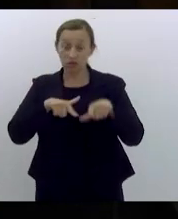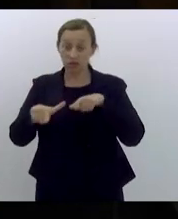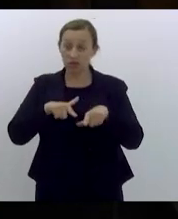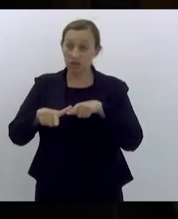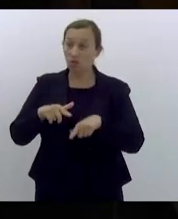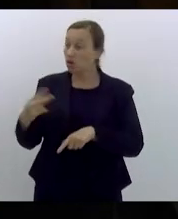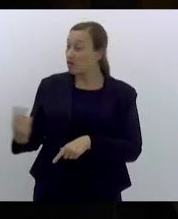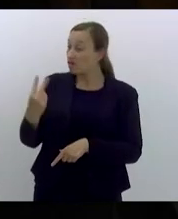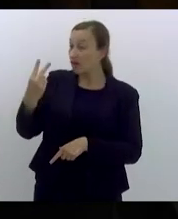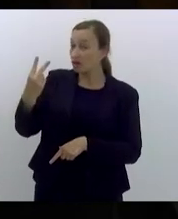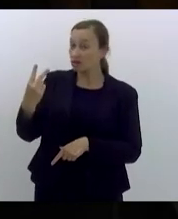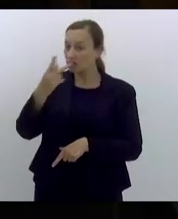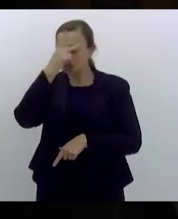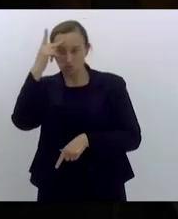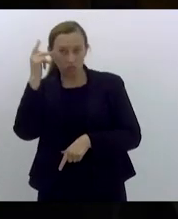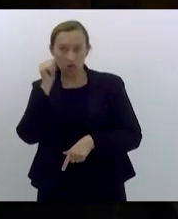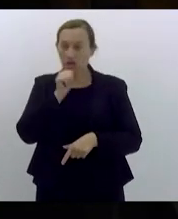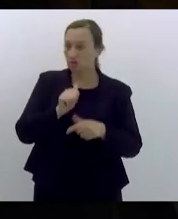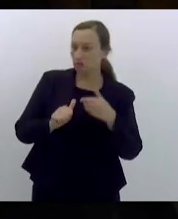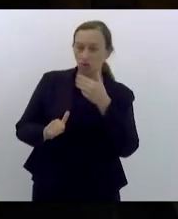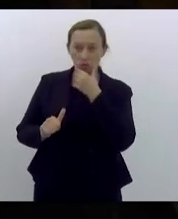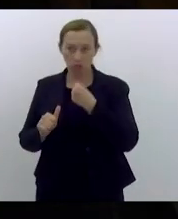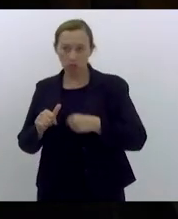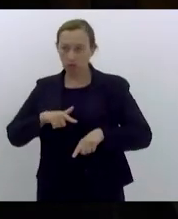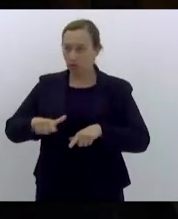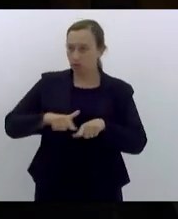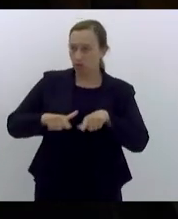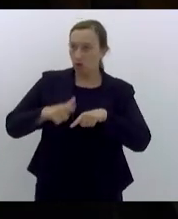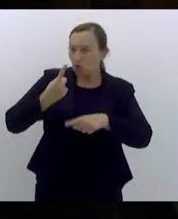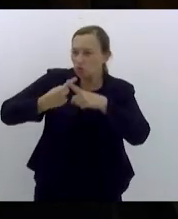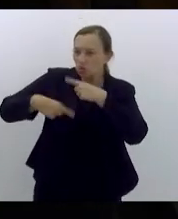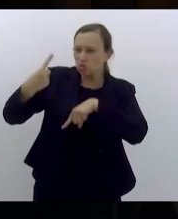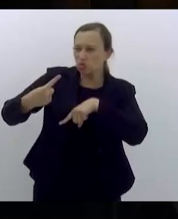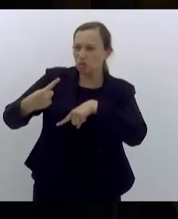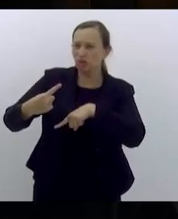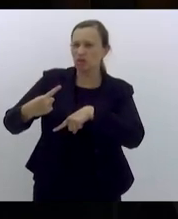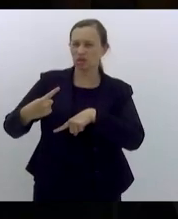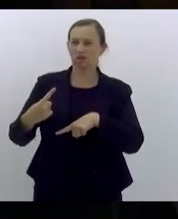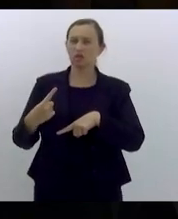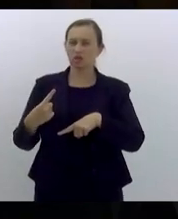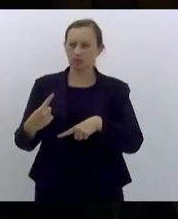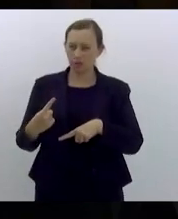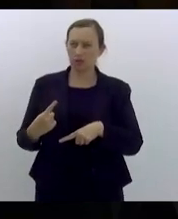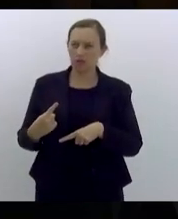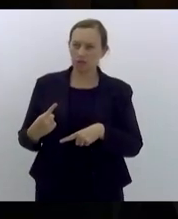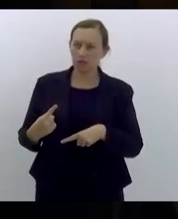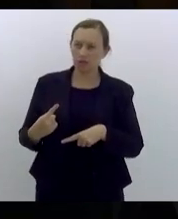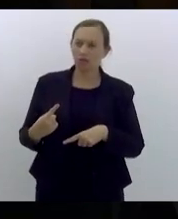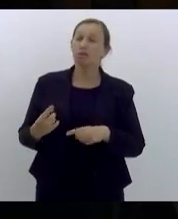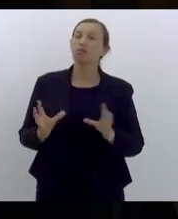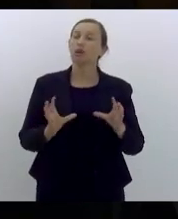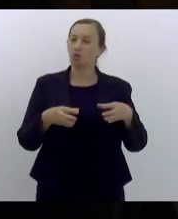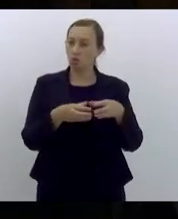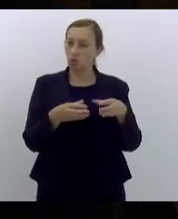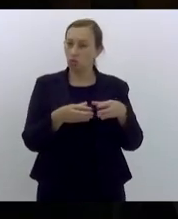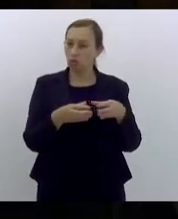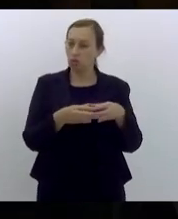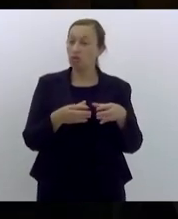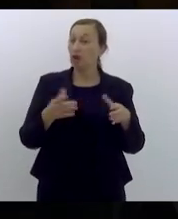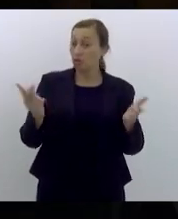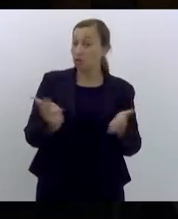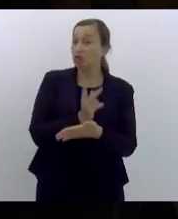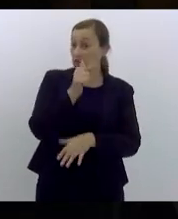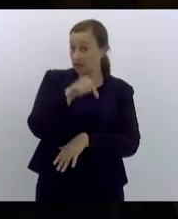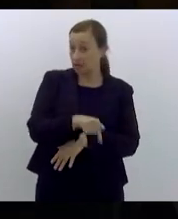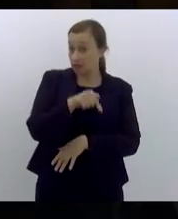valorização das trabalhadoras e dos trabalhadores a superação das indignidades escolhidas por esta comissão que ocorrem aqui